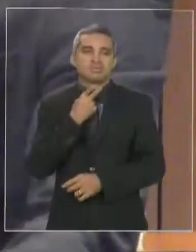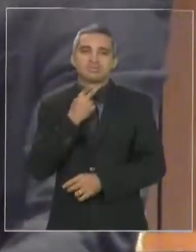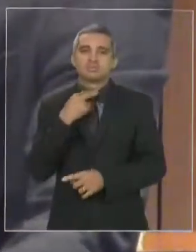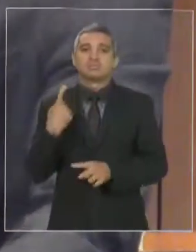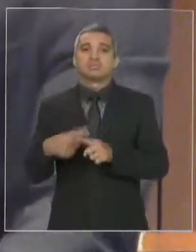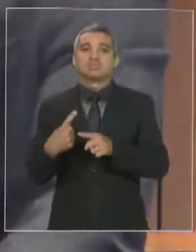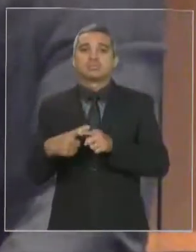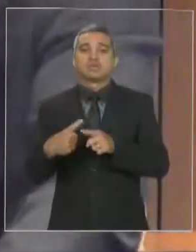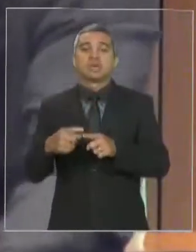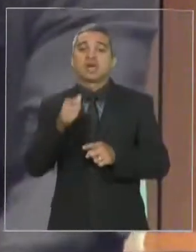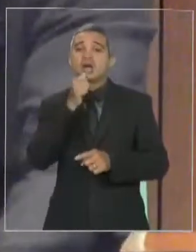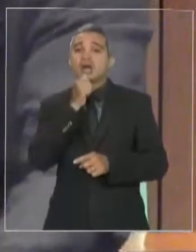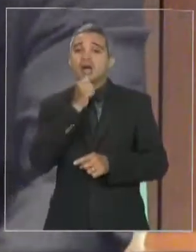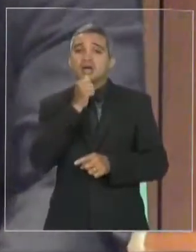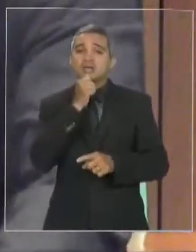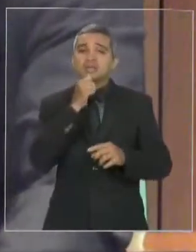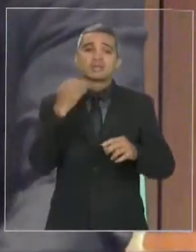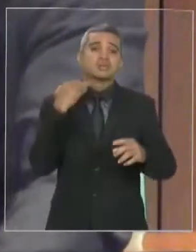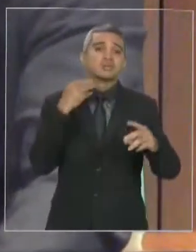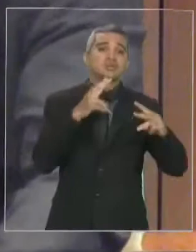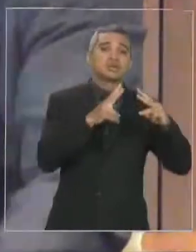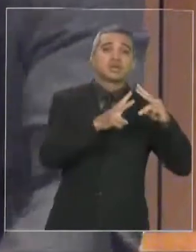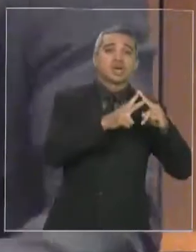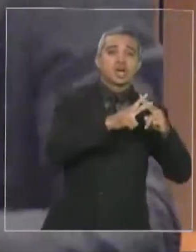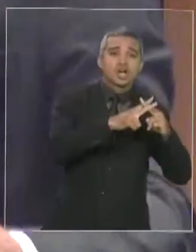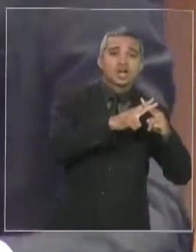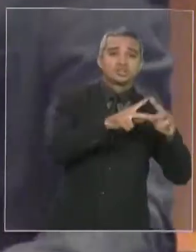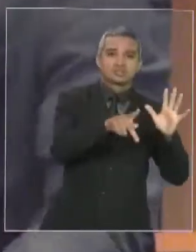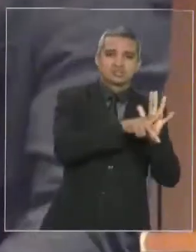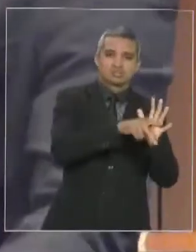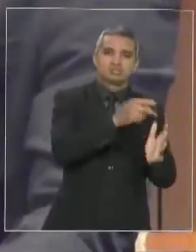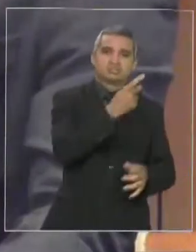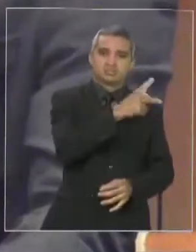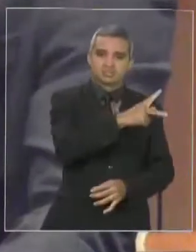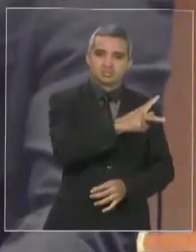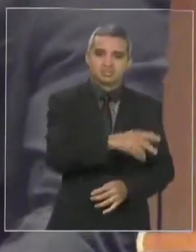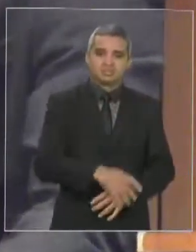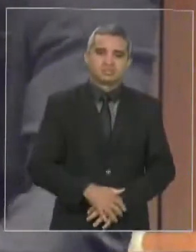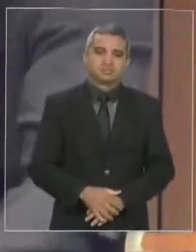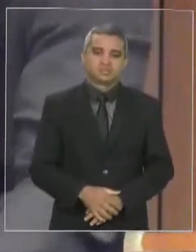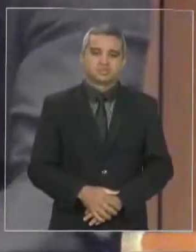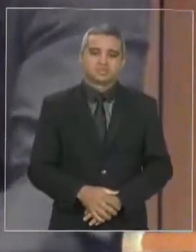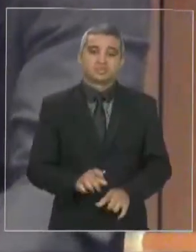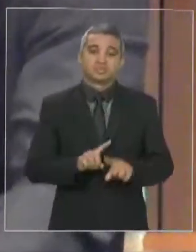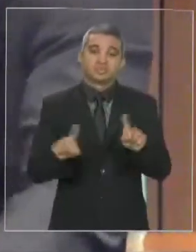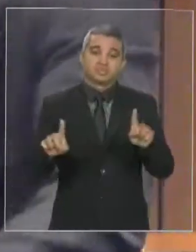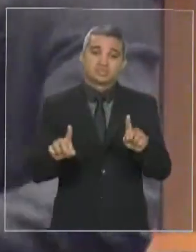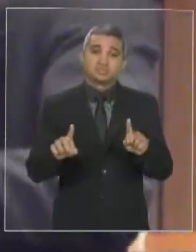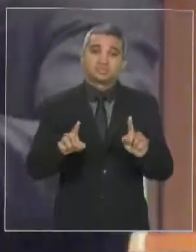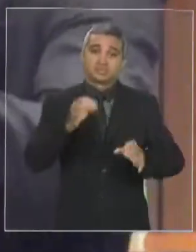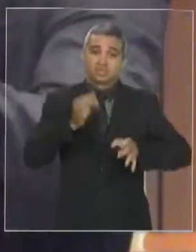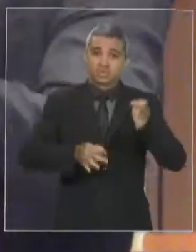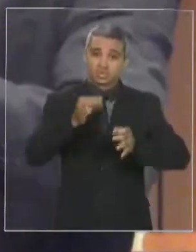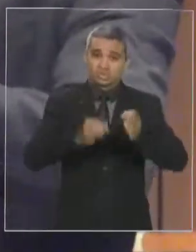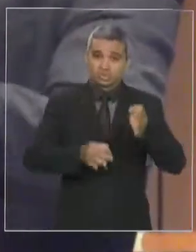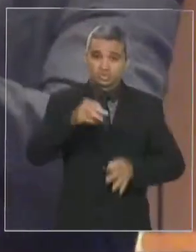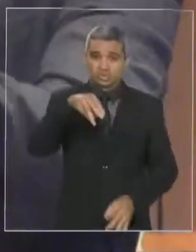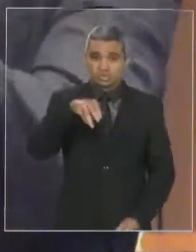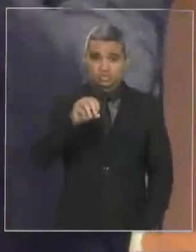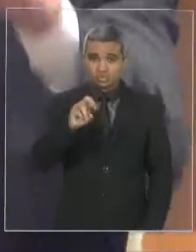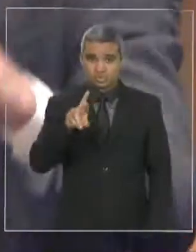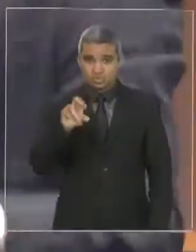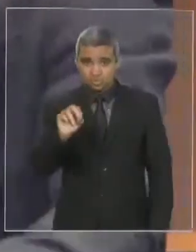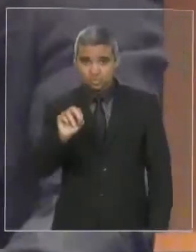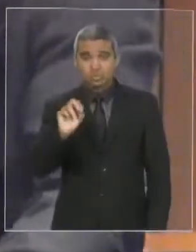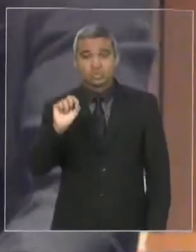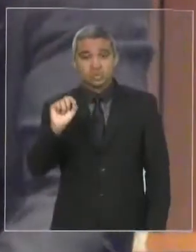na Caixa Econômica Federal. Mas o juiz Moro, pelo todo o trabalho, o